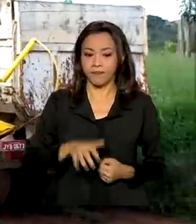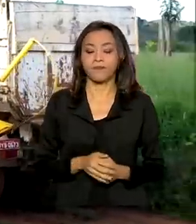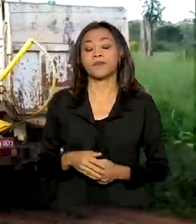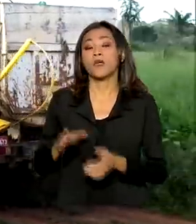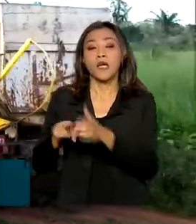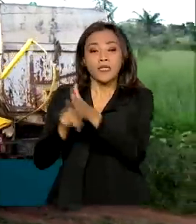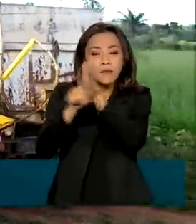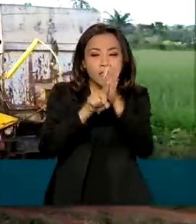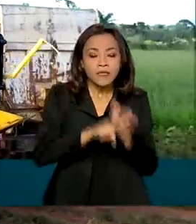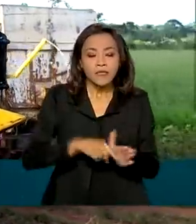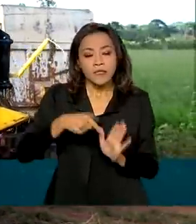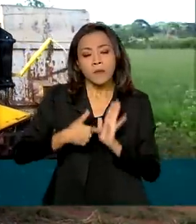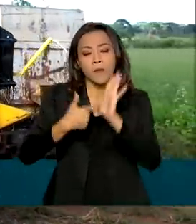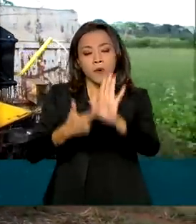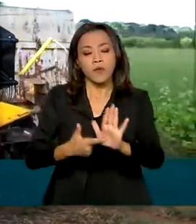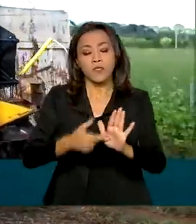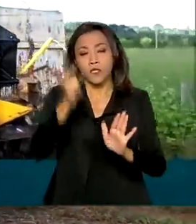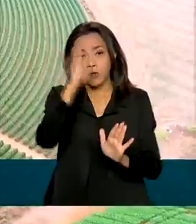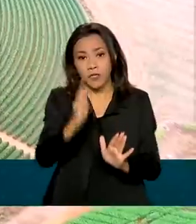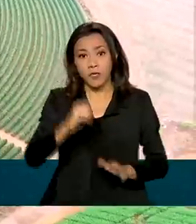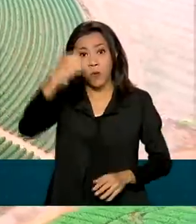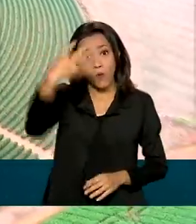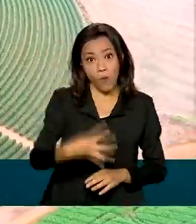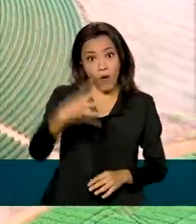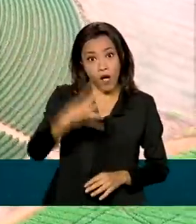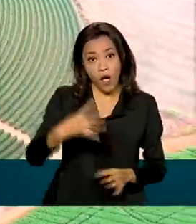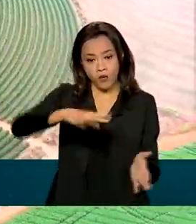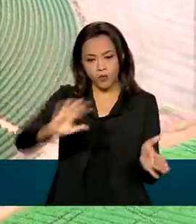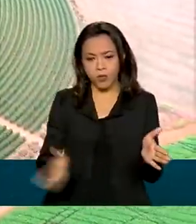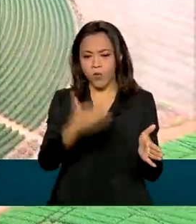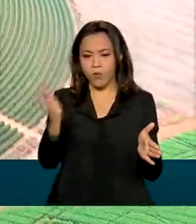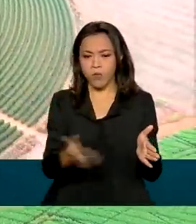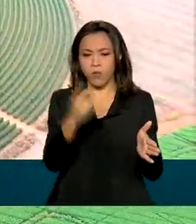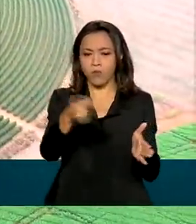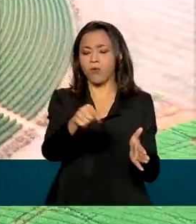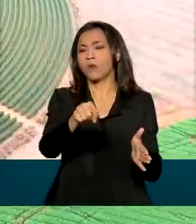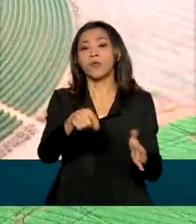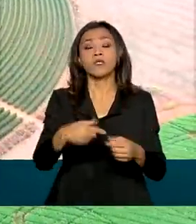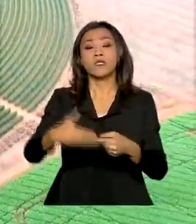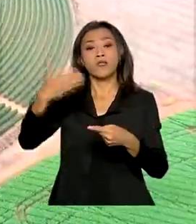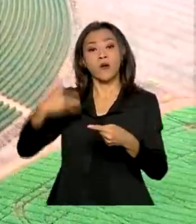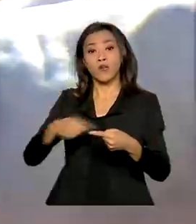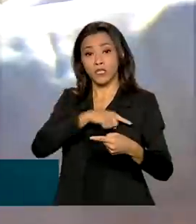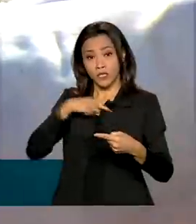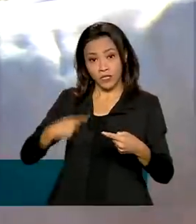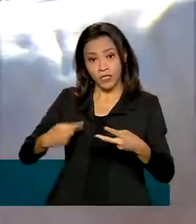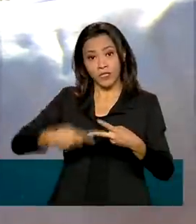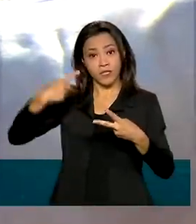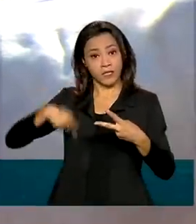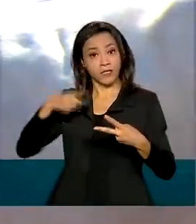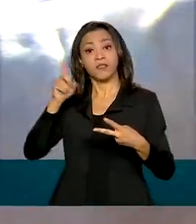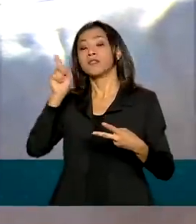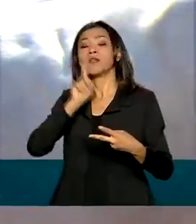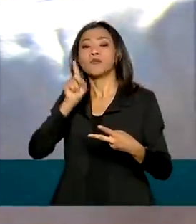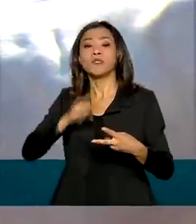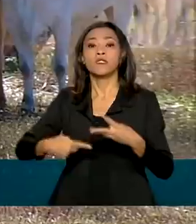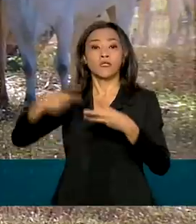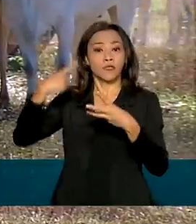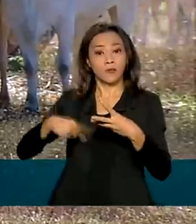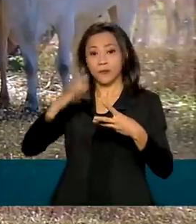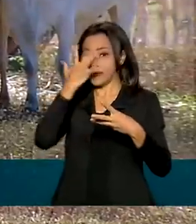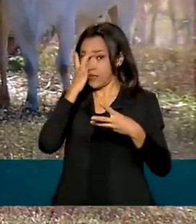Brasil é o quarto maior produtor de grãos do mundo. Atrás apenas de China, Estados Unidos e Índia. O país também é o maior